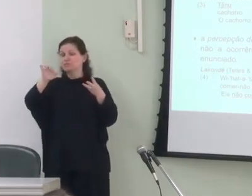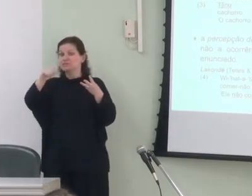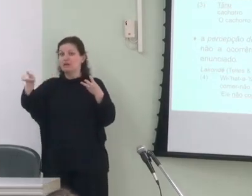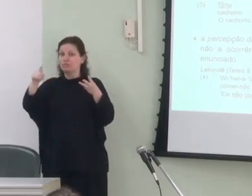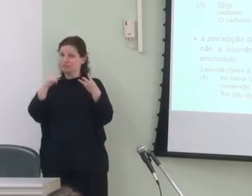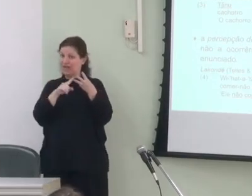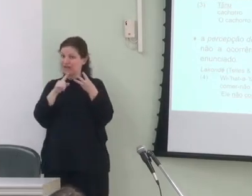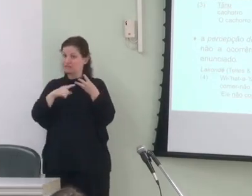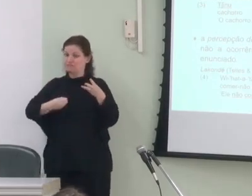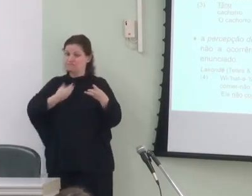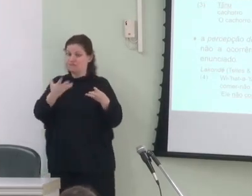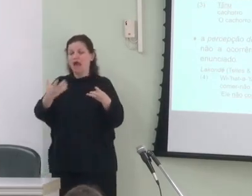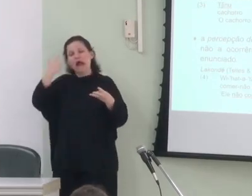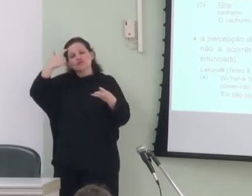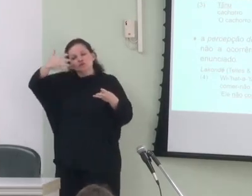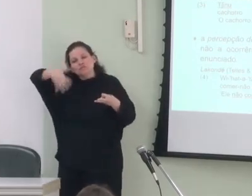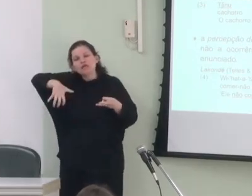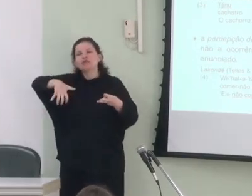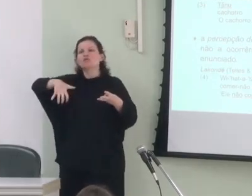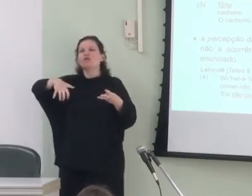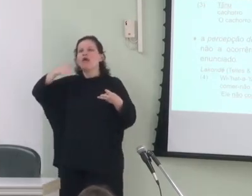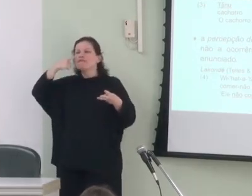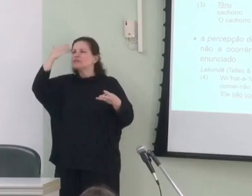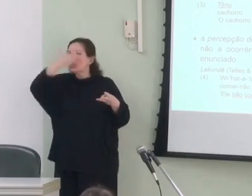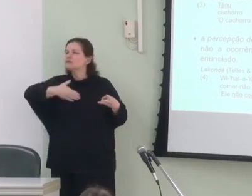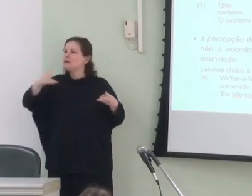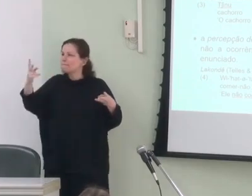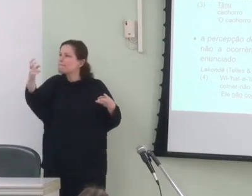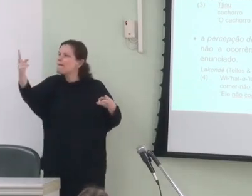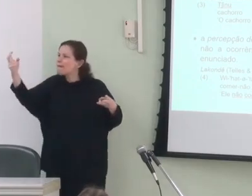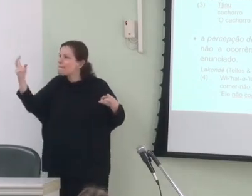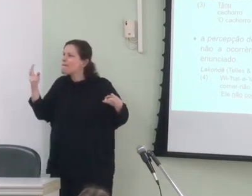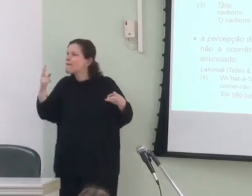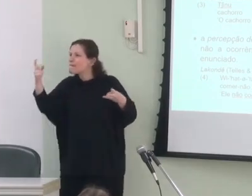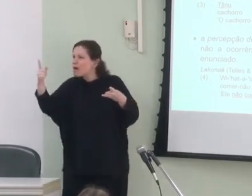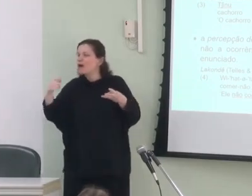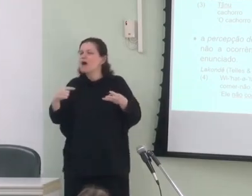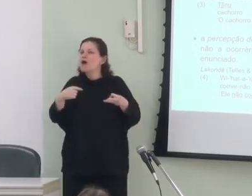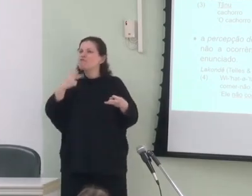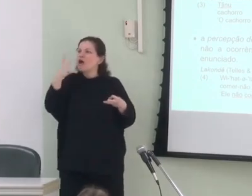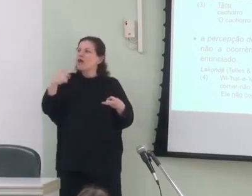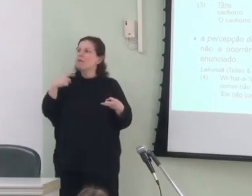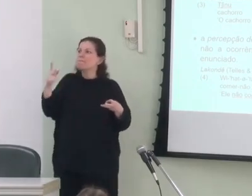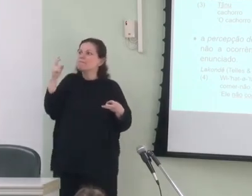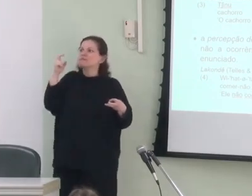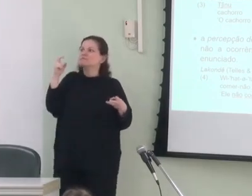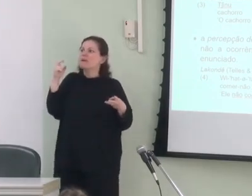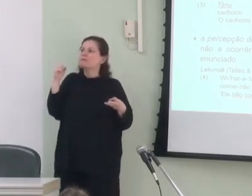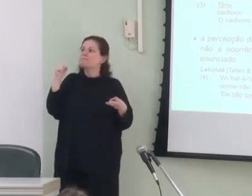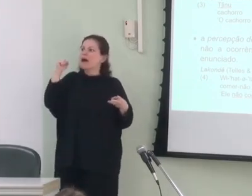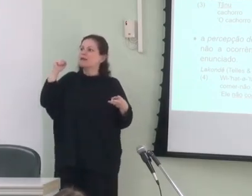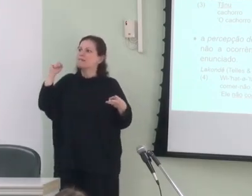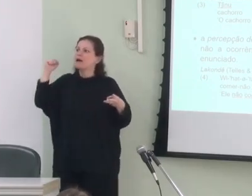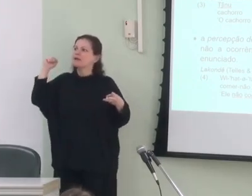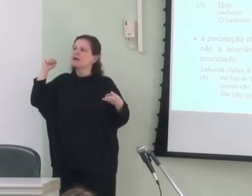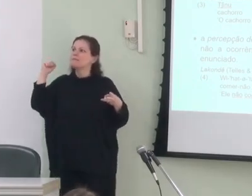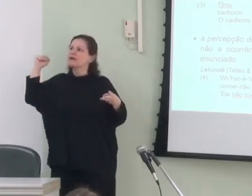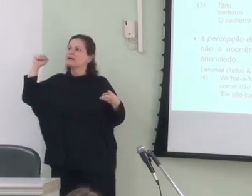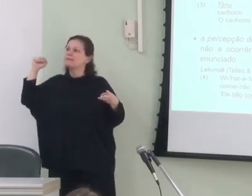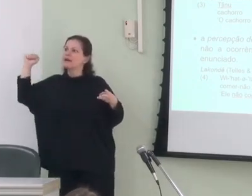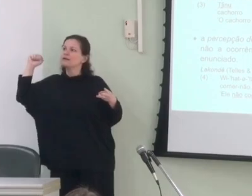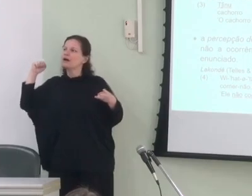que expressa um raciocínio embasado por evidência perceptual o falante percebe as marcas da mordida